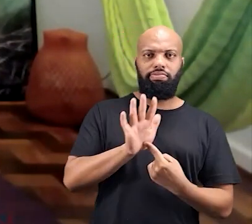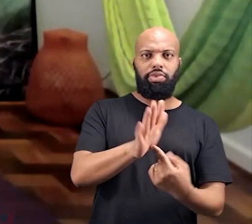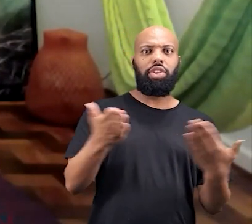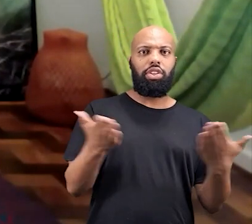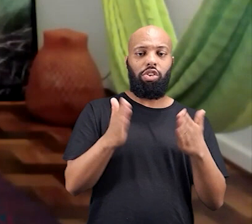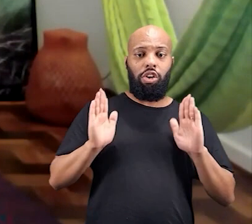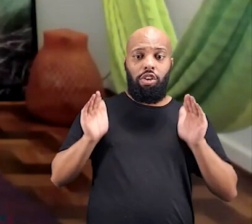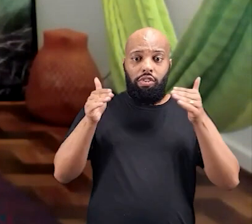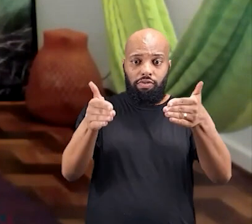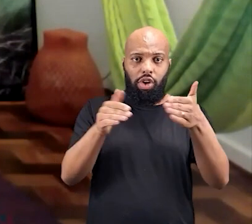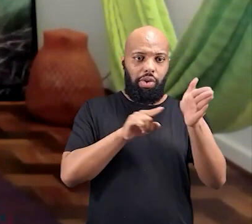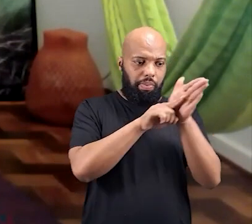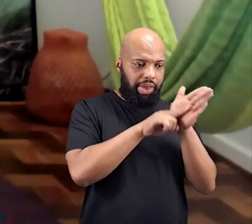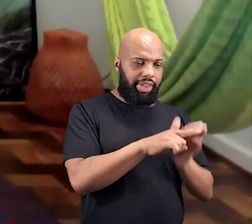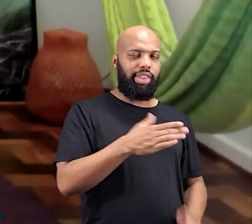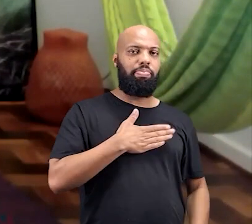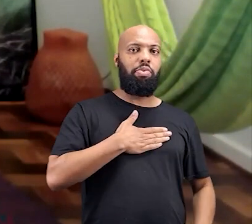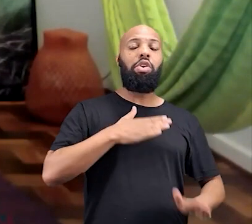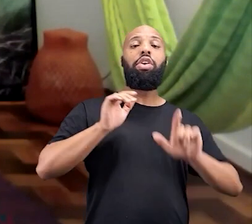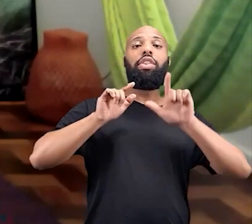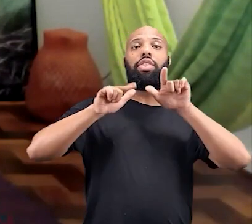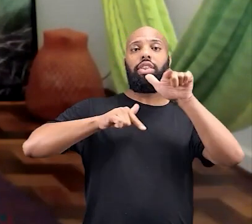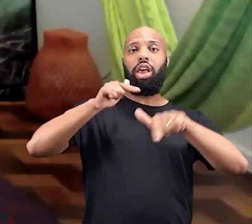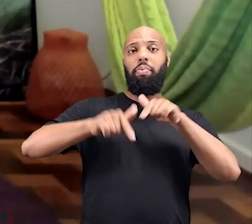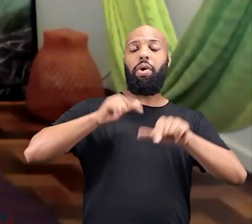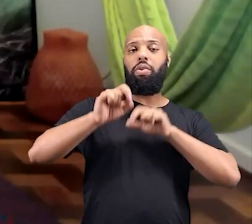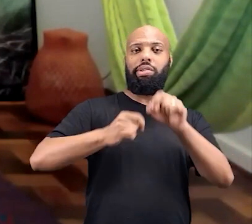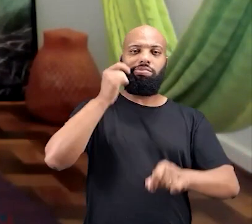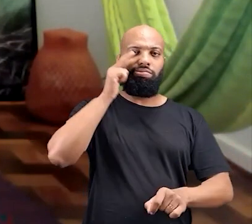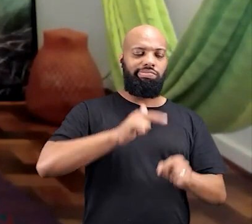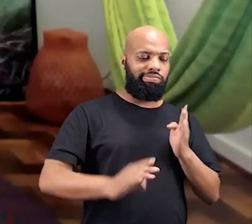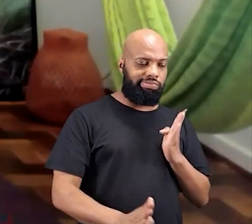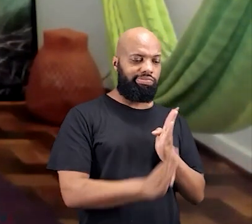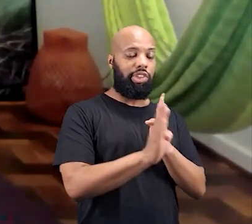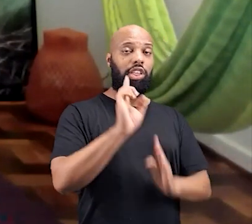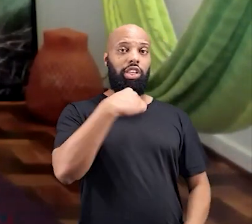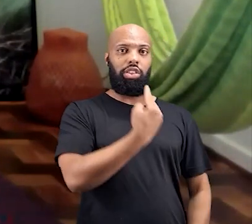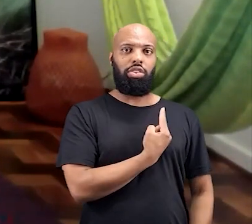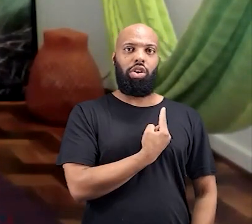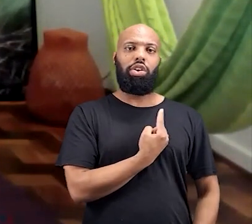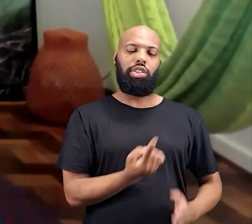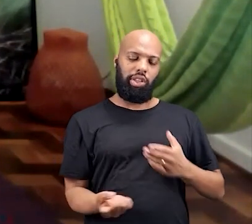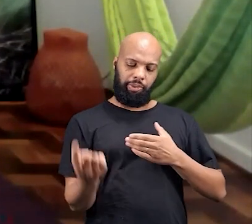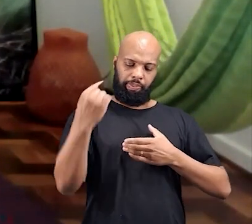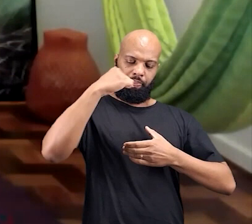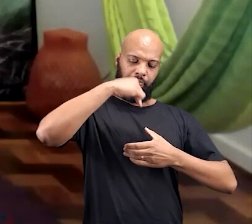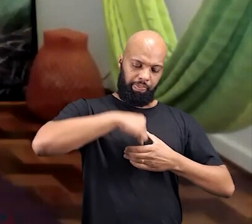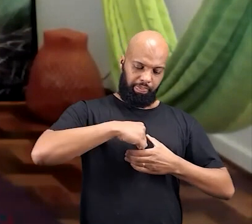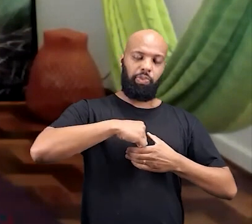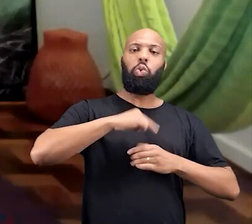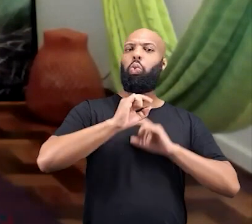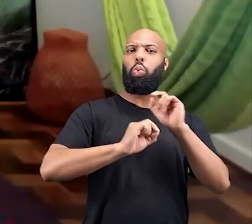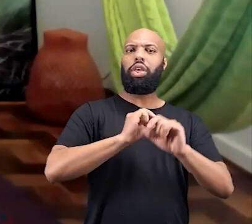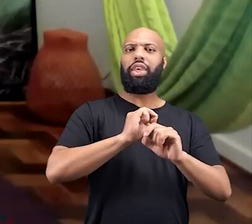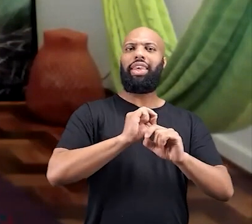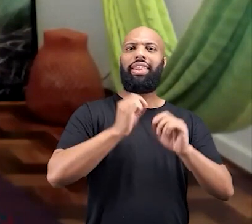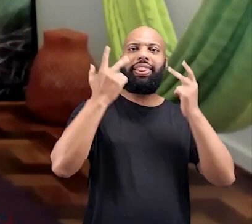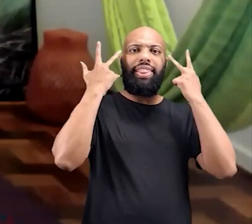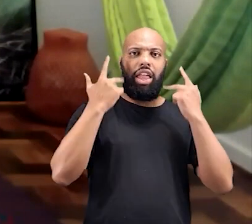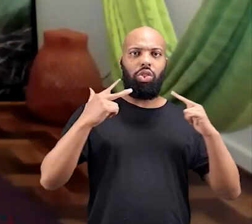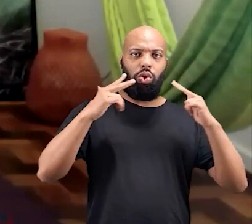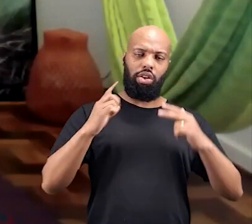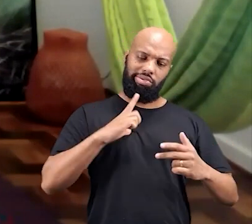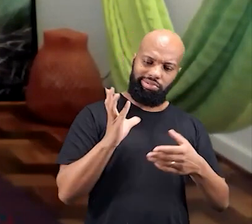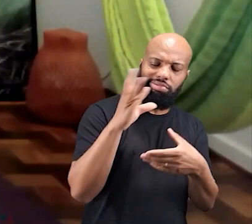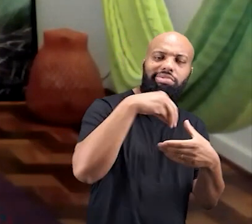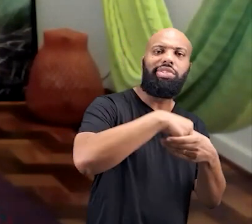eu trouxe aqui, que é o foco de pesquisa do meu trabalho, que é a gente identificar a nossa própria essência, nossa própria